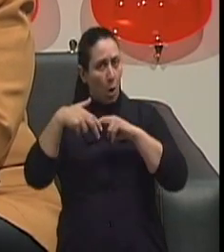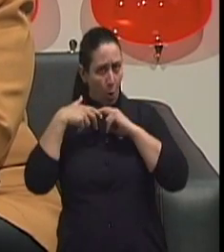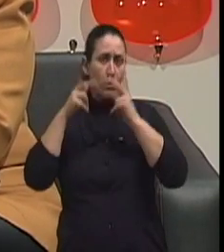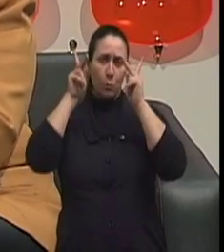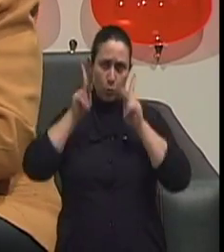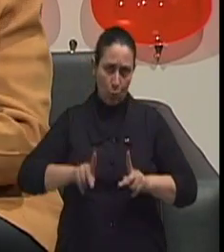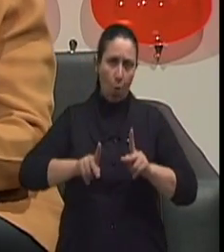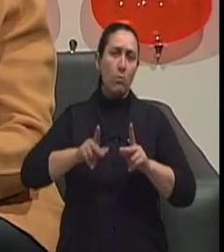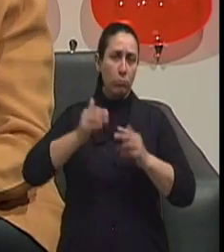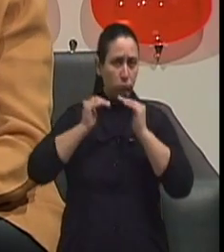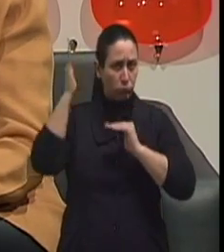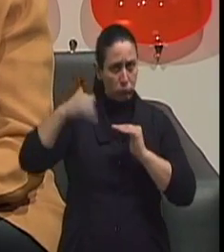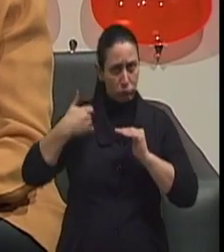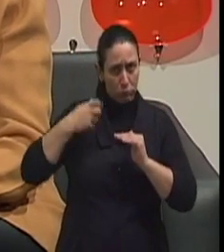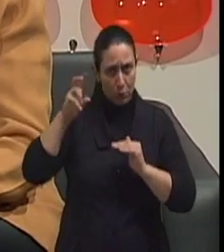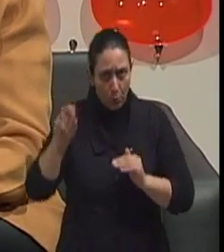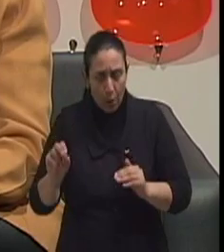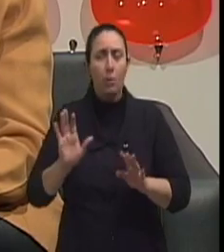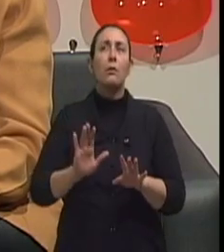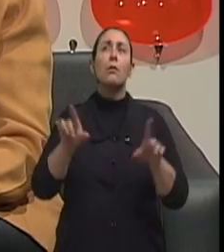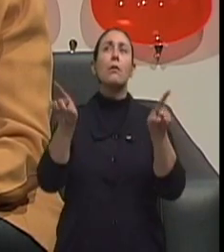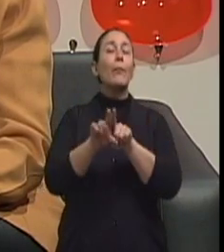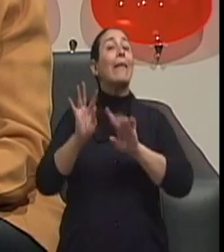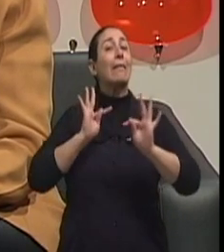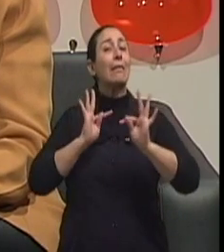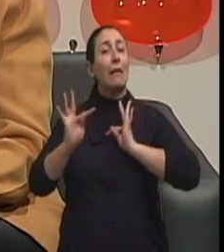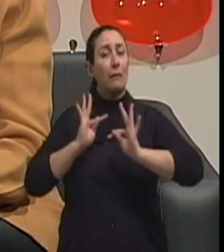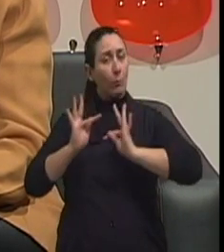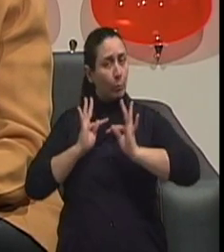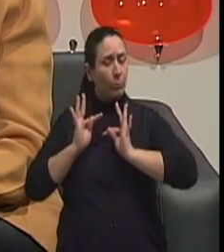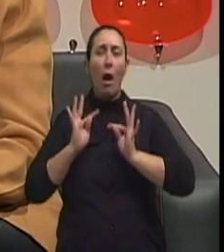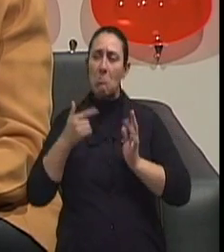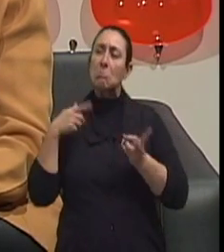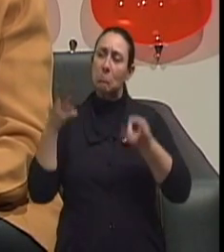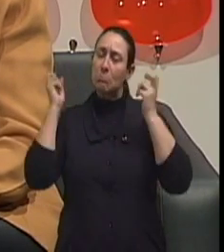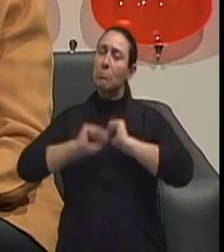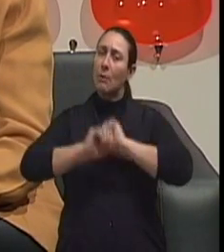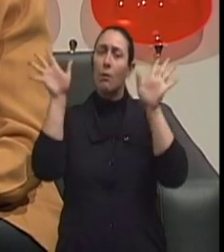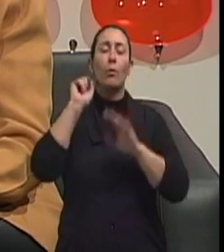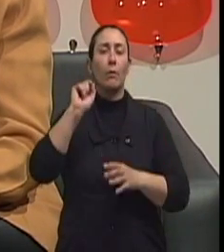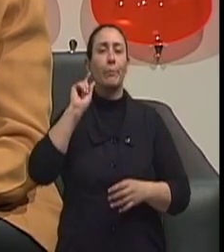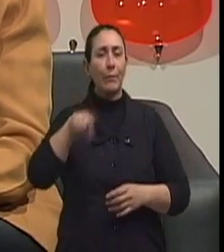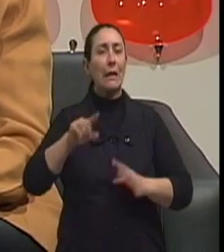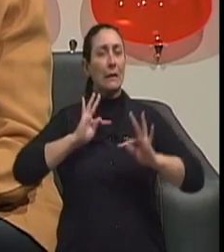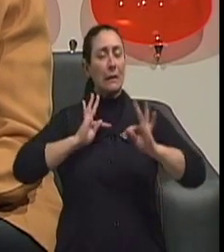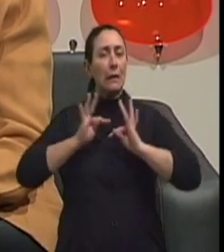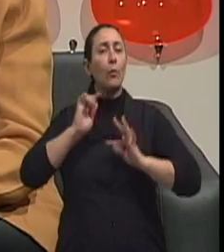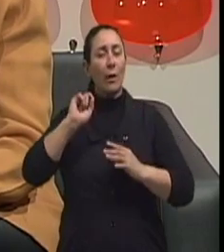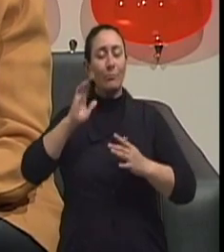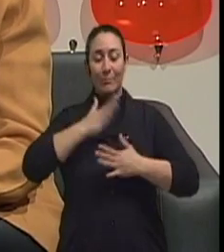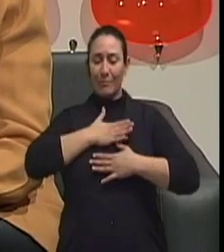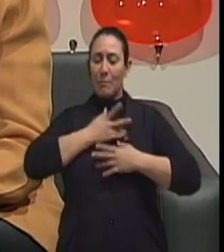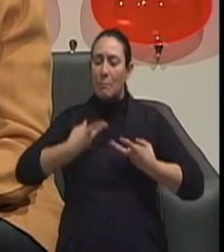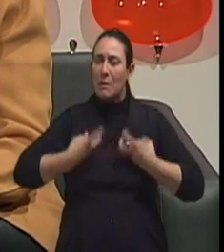pessoas a partir dos 50, o tratamento, ficou muito claro para nós aqui, de que os sintomas, eles